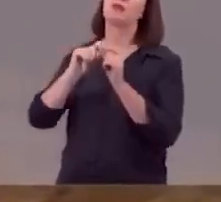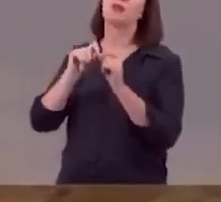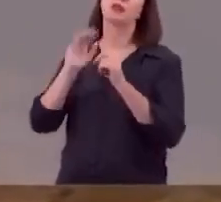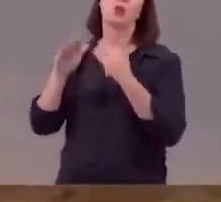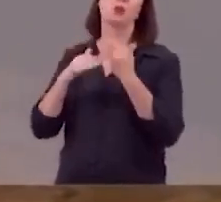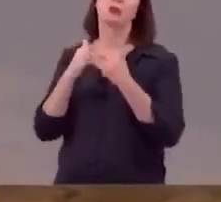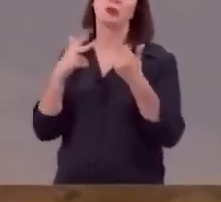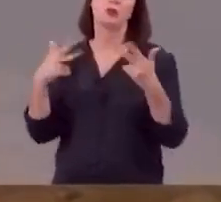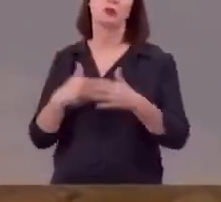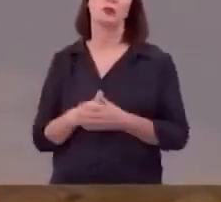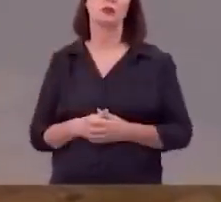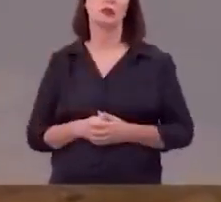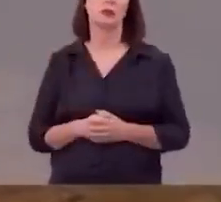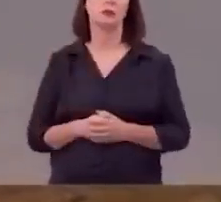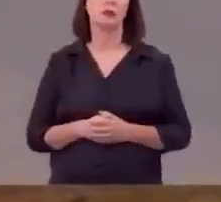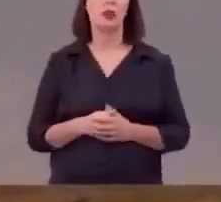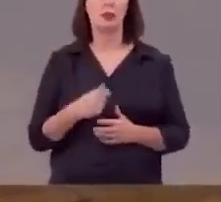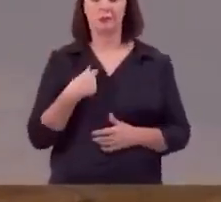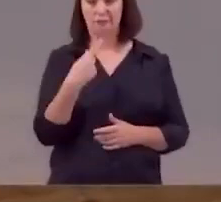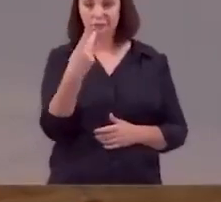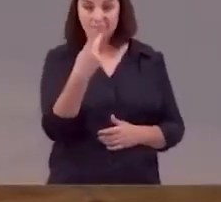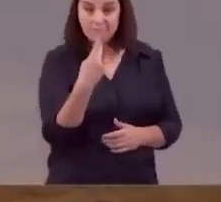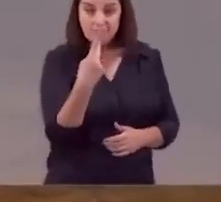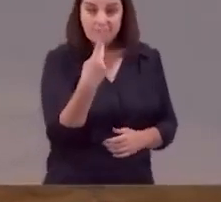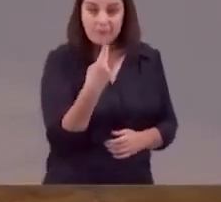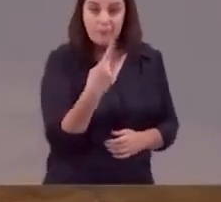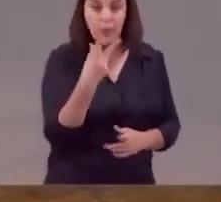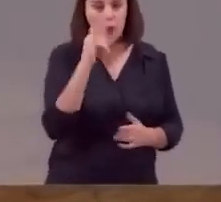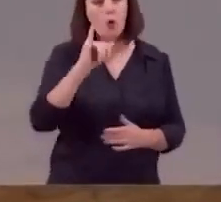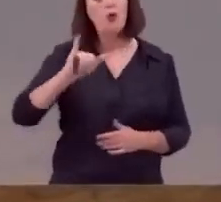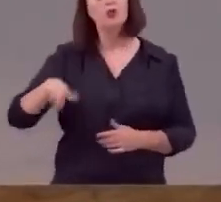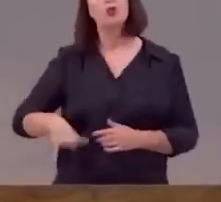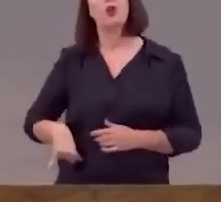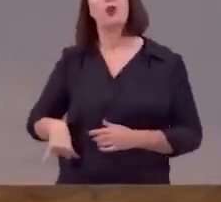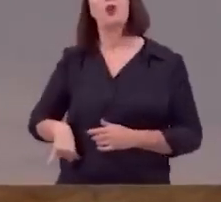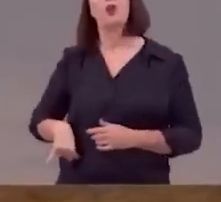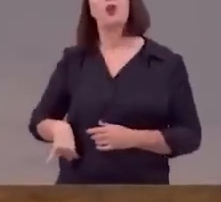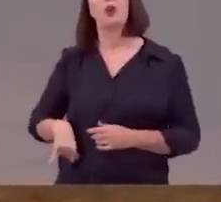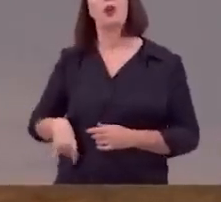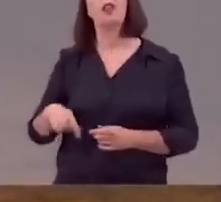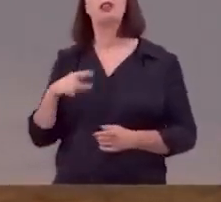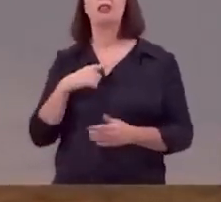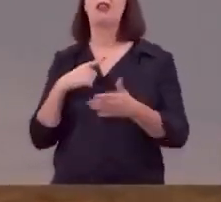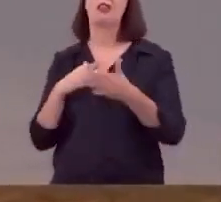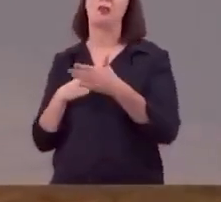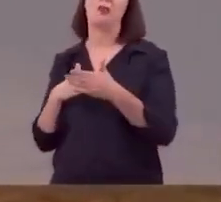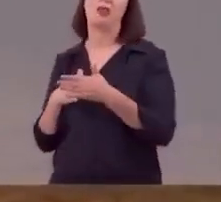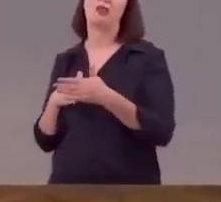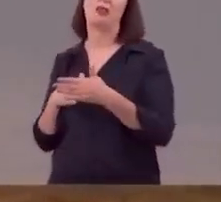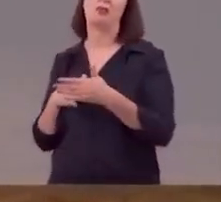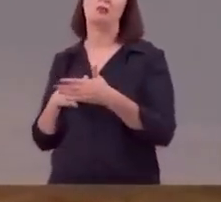você e eu como Jó nós temos limitações